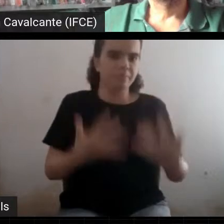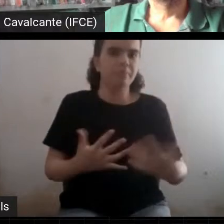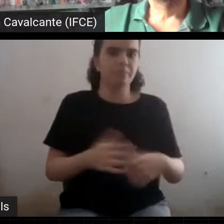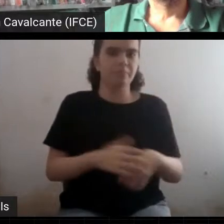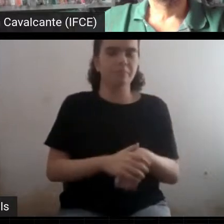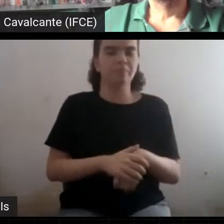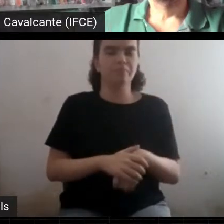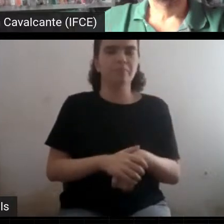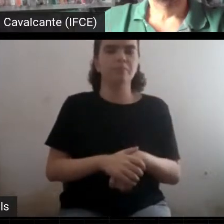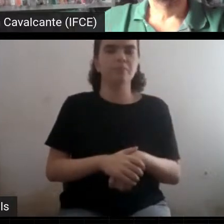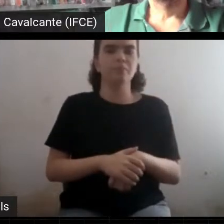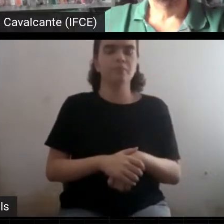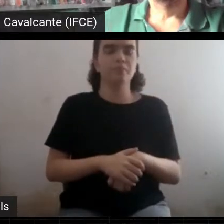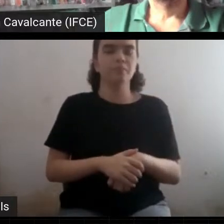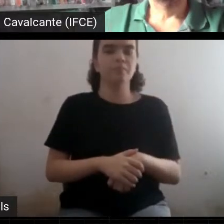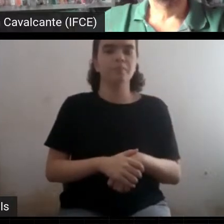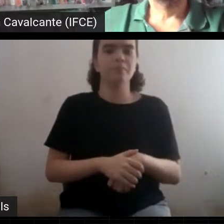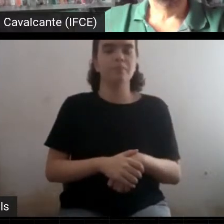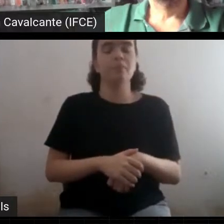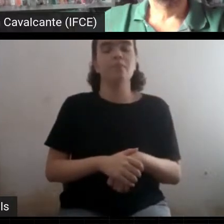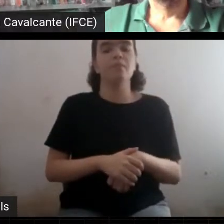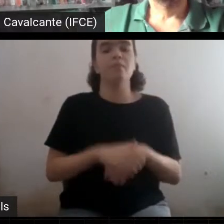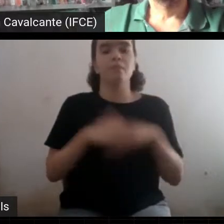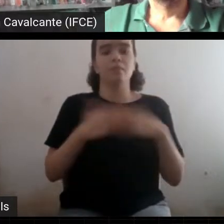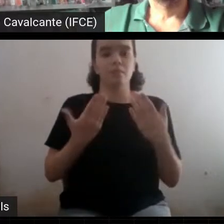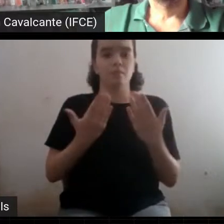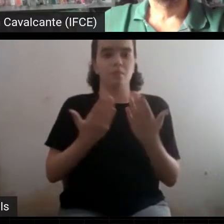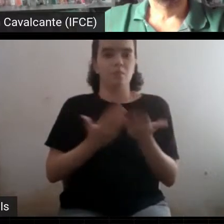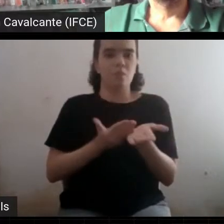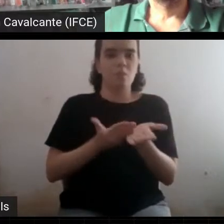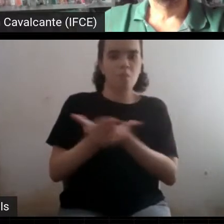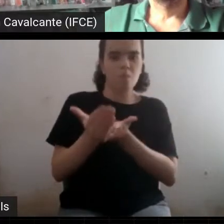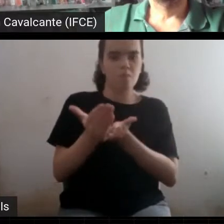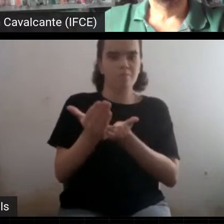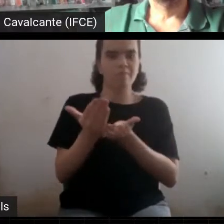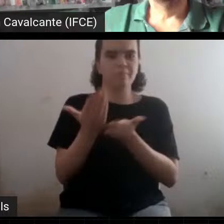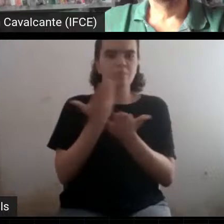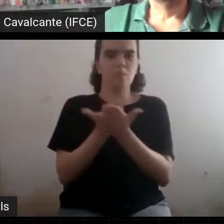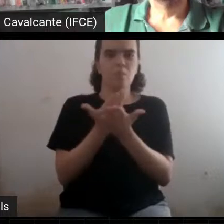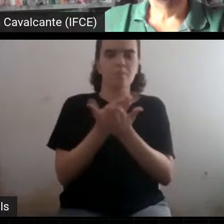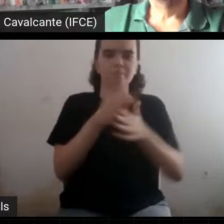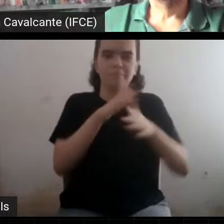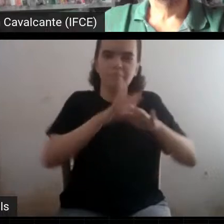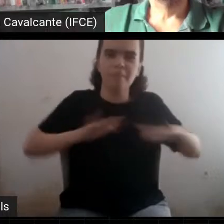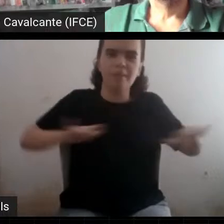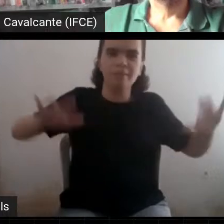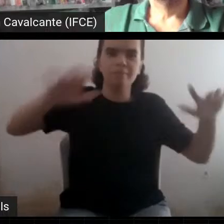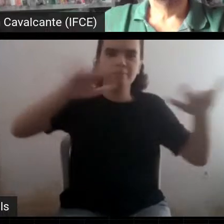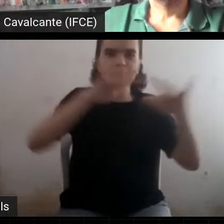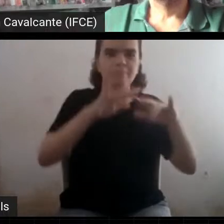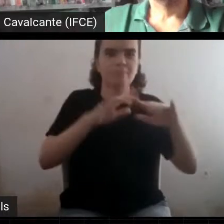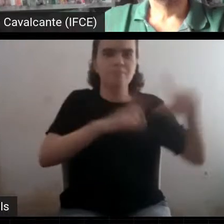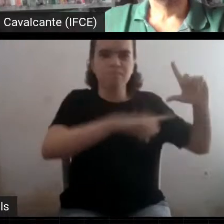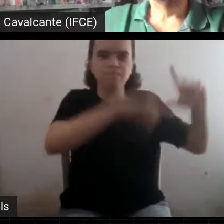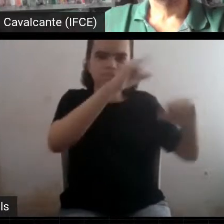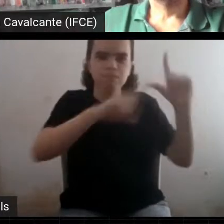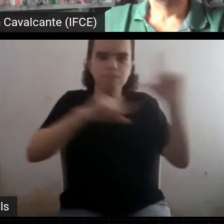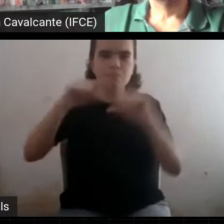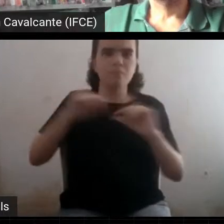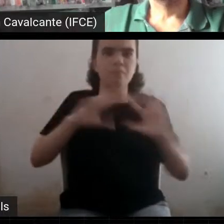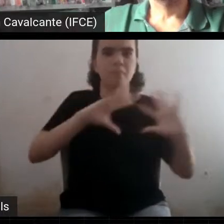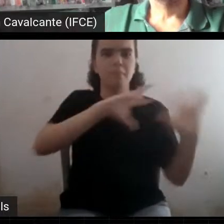Quando a astrologia foi fundada ou começou, as pessoas não sabiam da física.